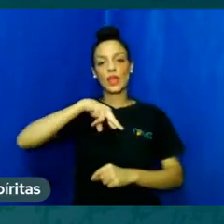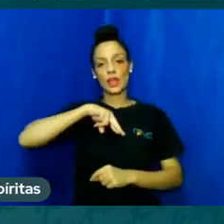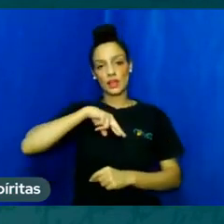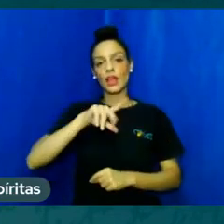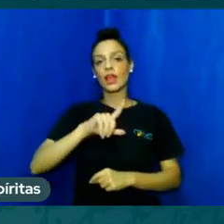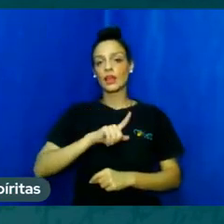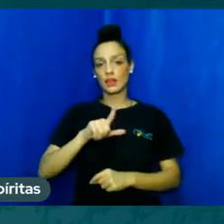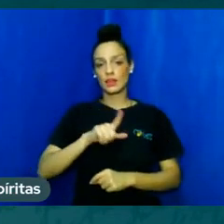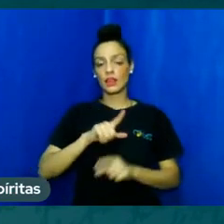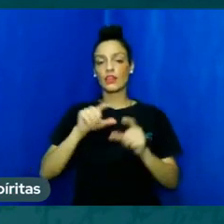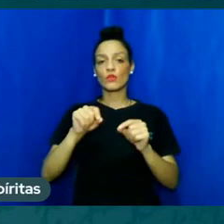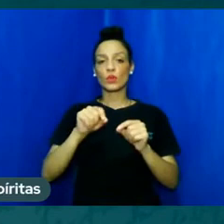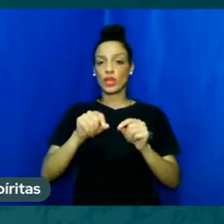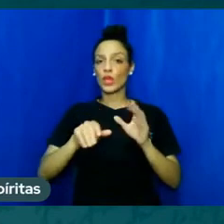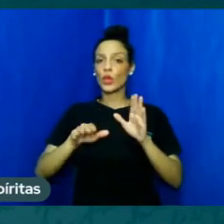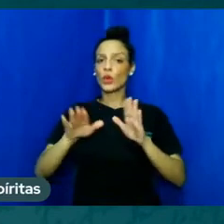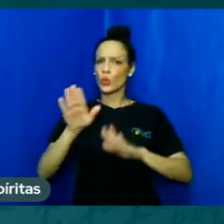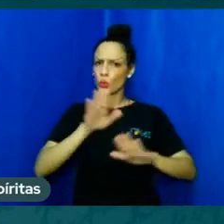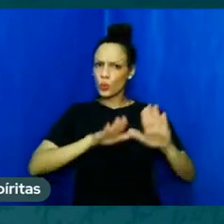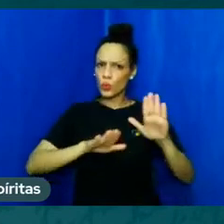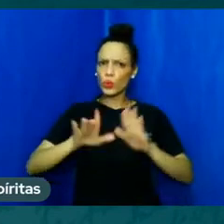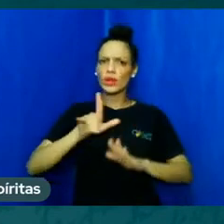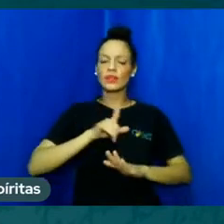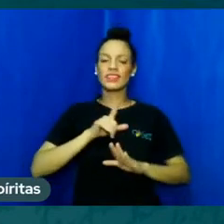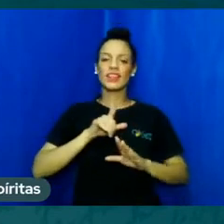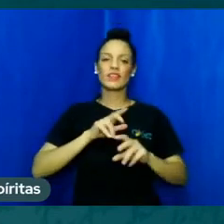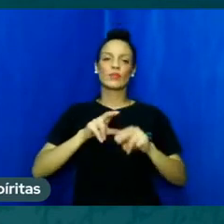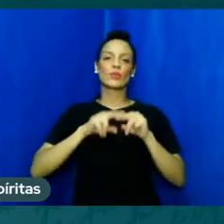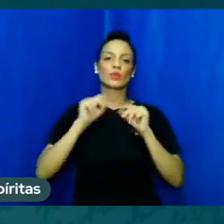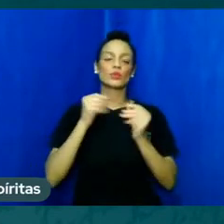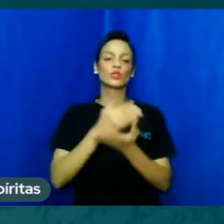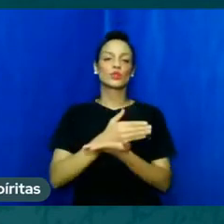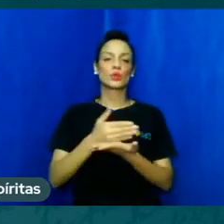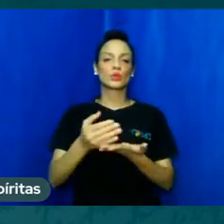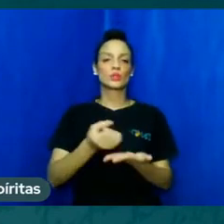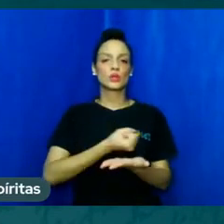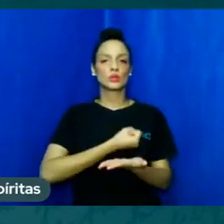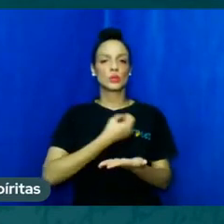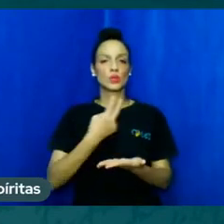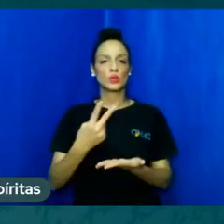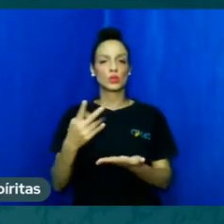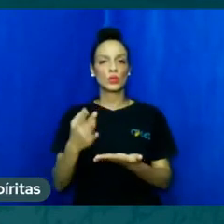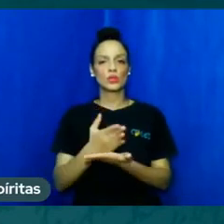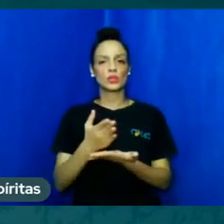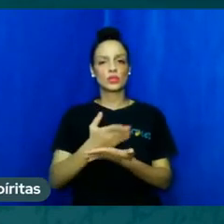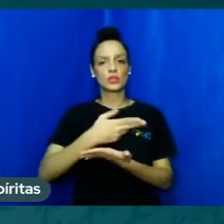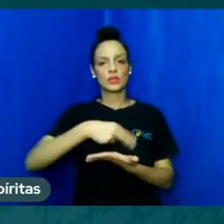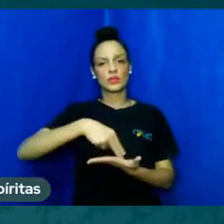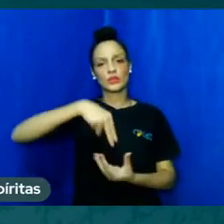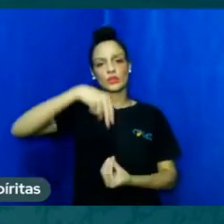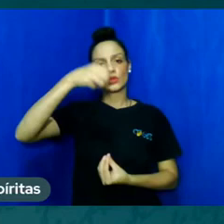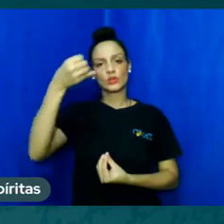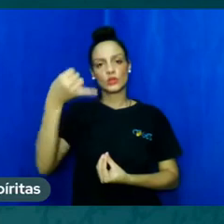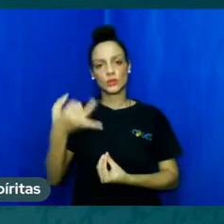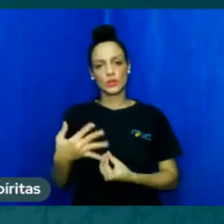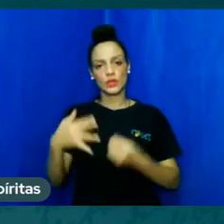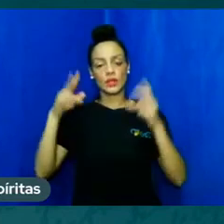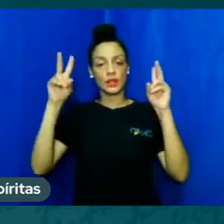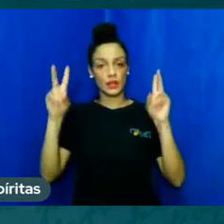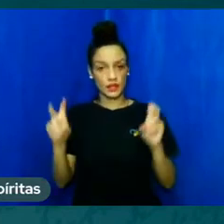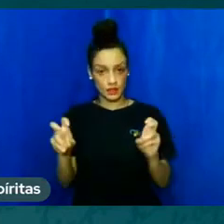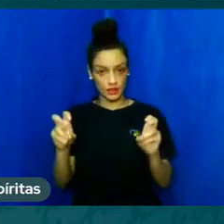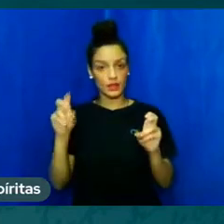deixou uma introdução inteira, número 2 do livro dos espíritos, para tratar justamente desse assunto sobre alma,